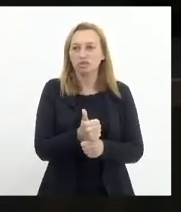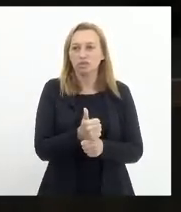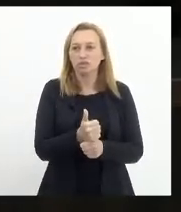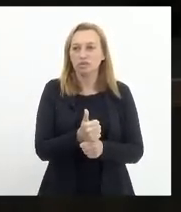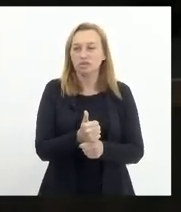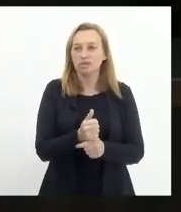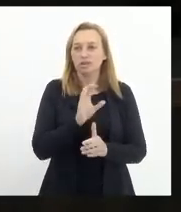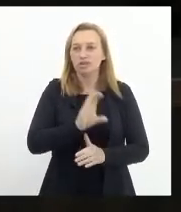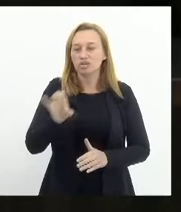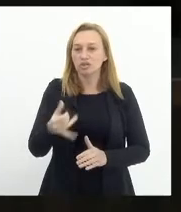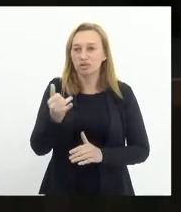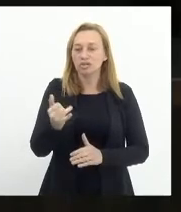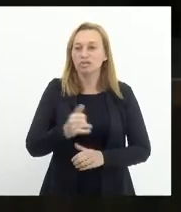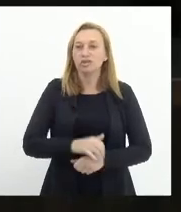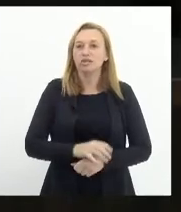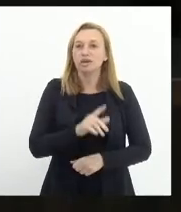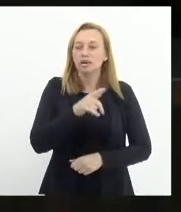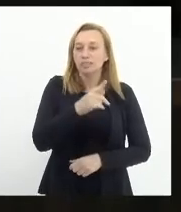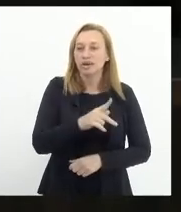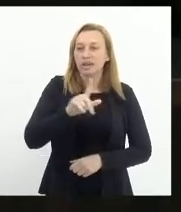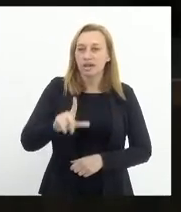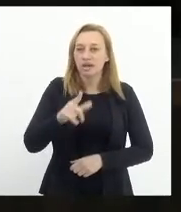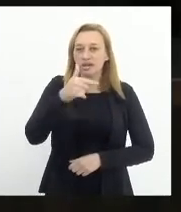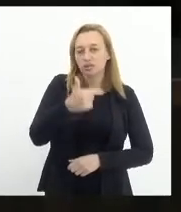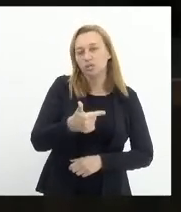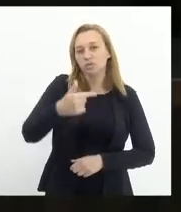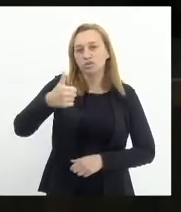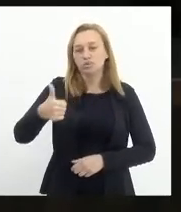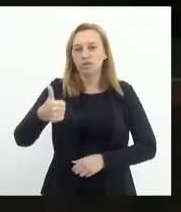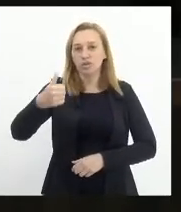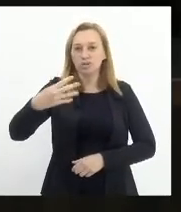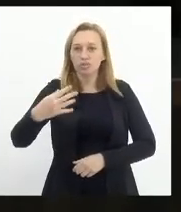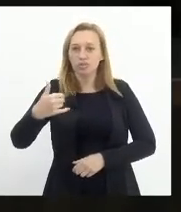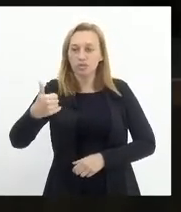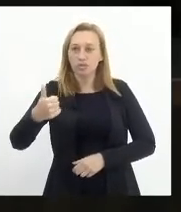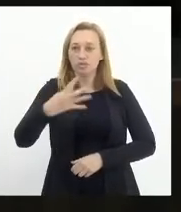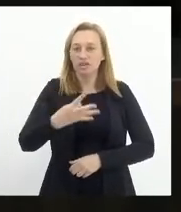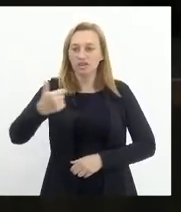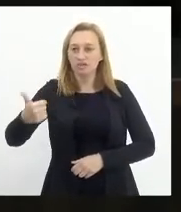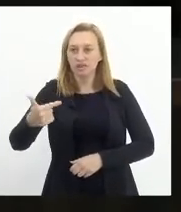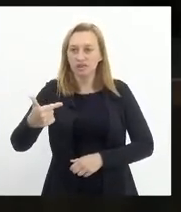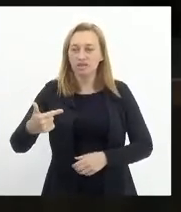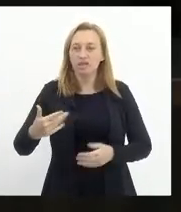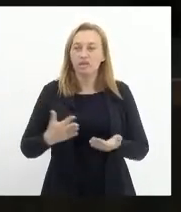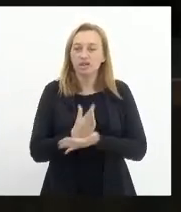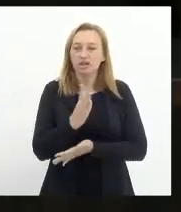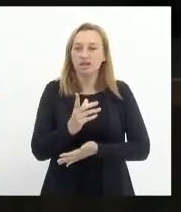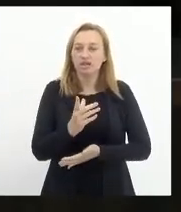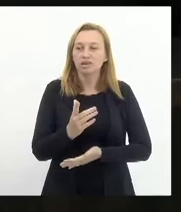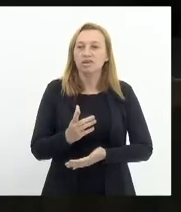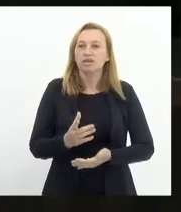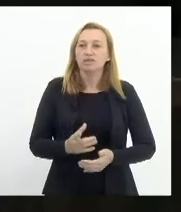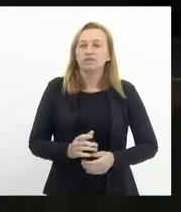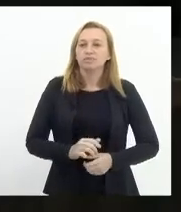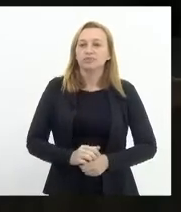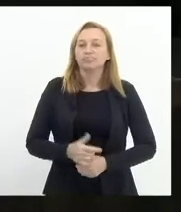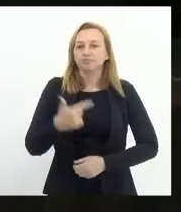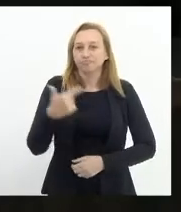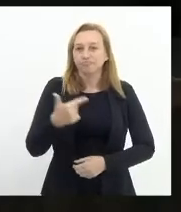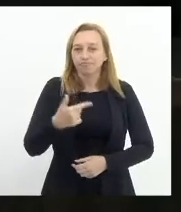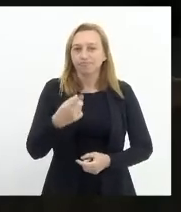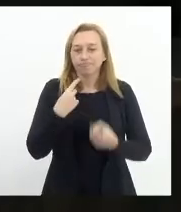ao PL 2614 de 20. Senhores que aprovam a discussão, aprovado, vai a redação do vencido para a segunda